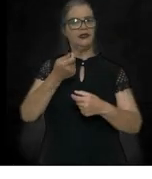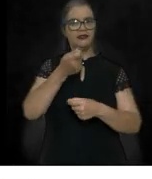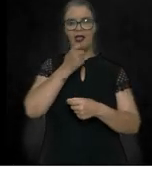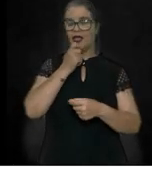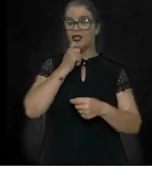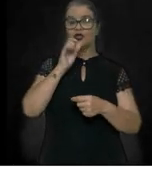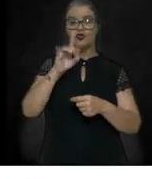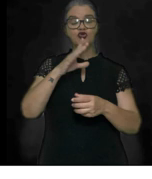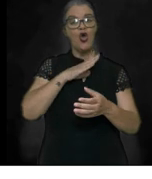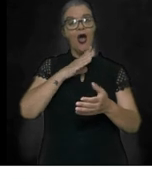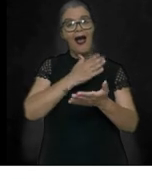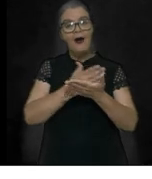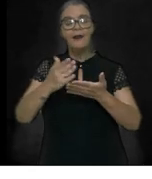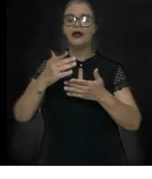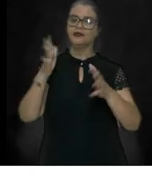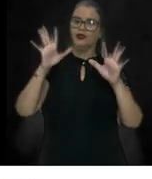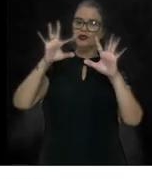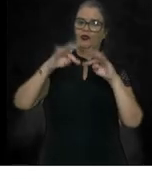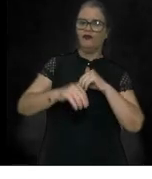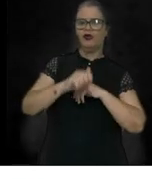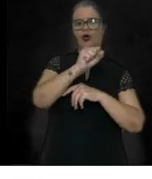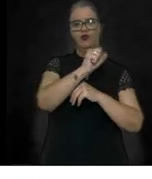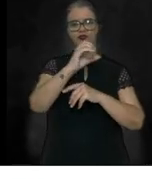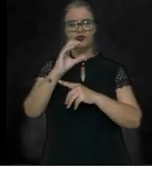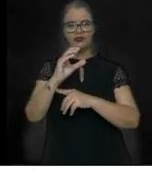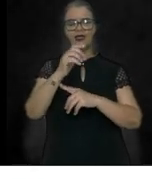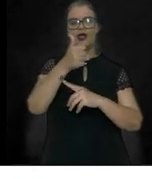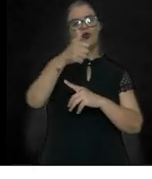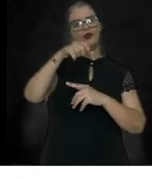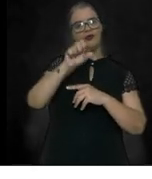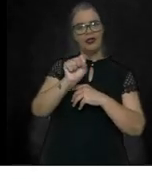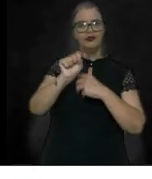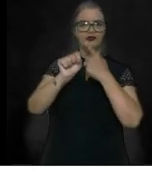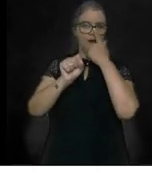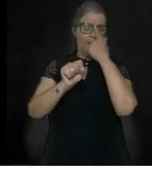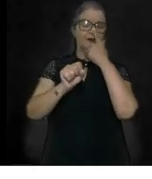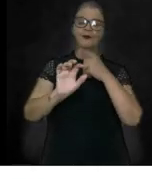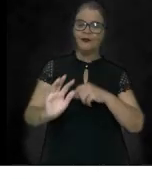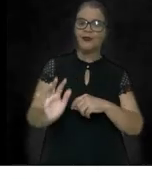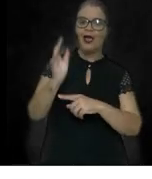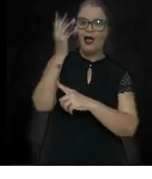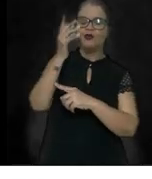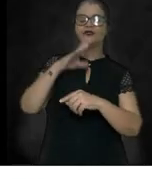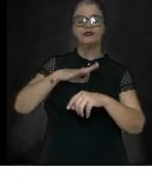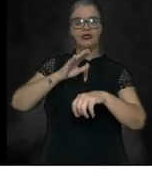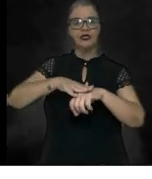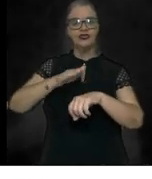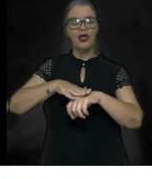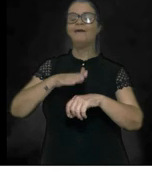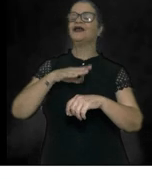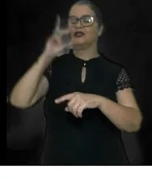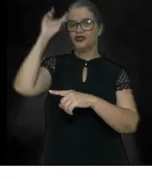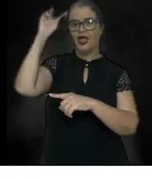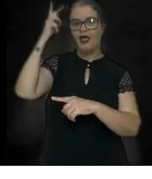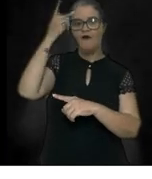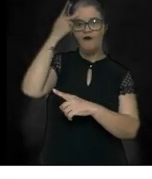do final do século XVIII aconteceram as chamadas revoltas